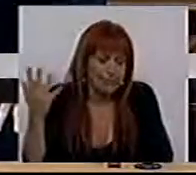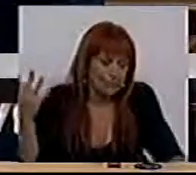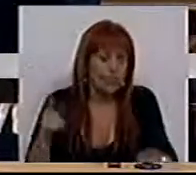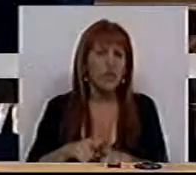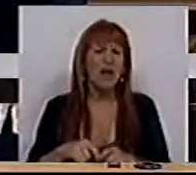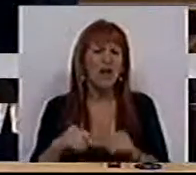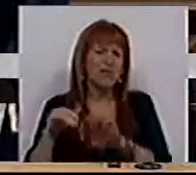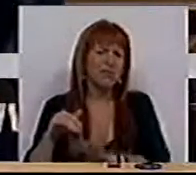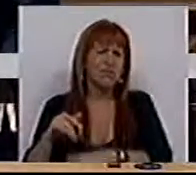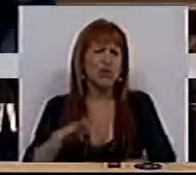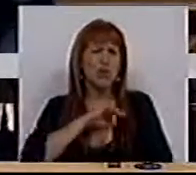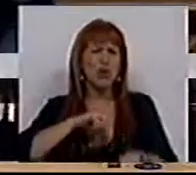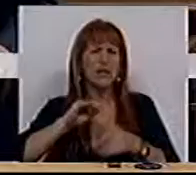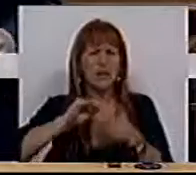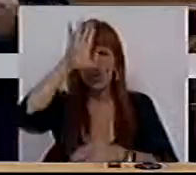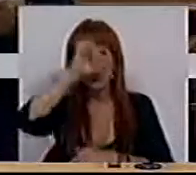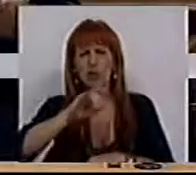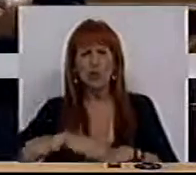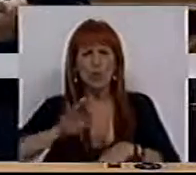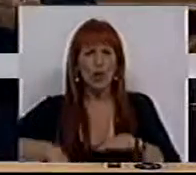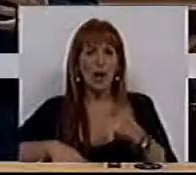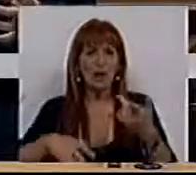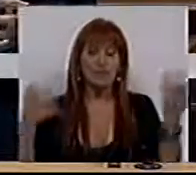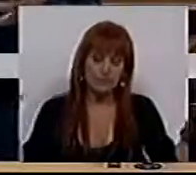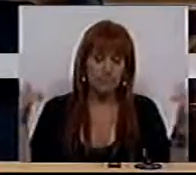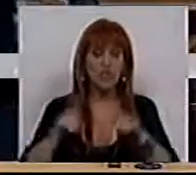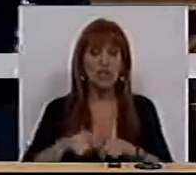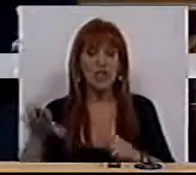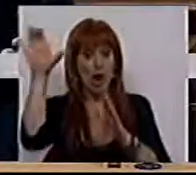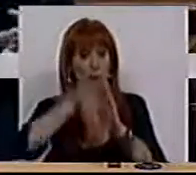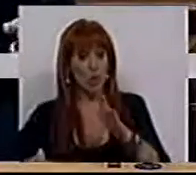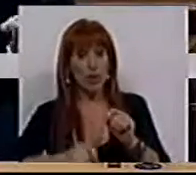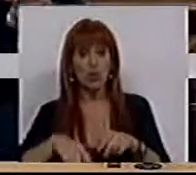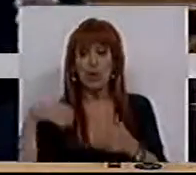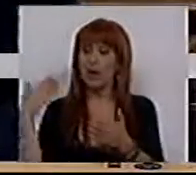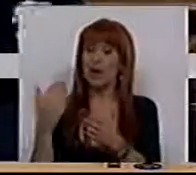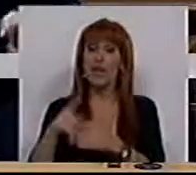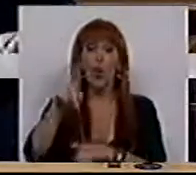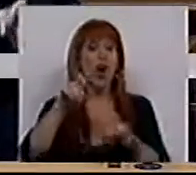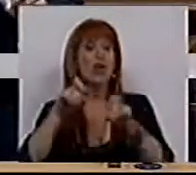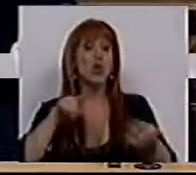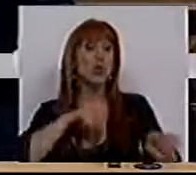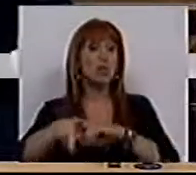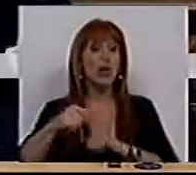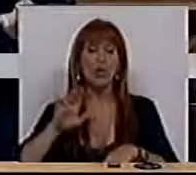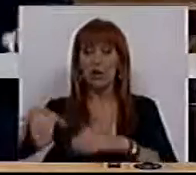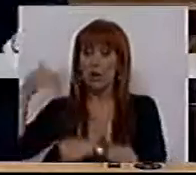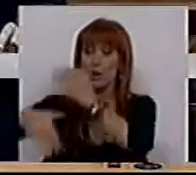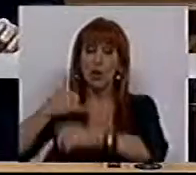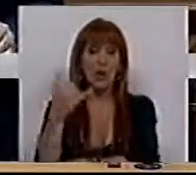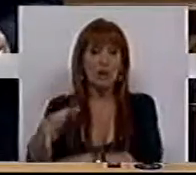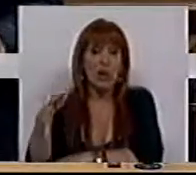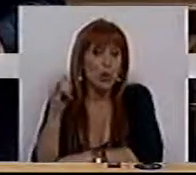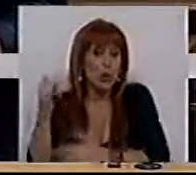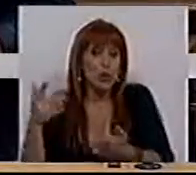E aí até discordar um pouco do que disse o Sr. Estado-Estado relativamente quer às condições que levaram às escolhas das políticas levadas a cabo em